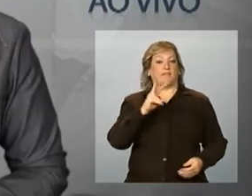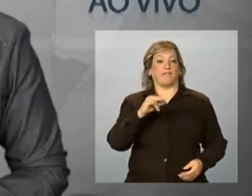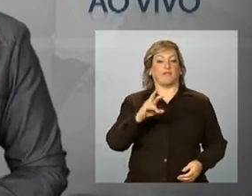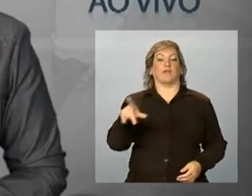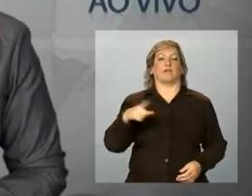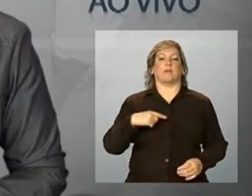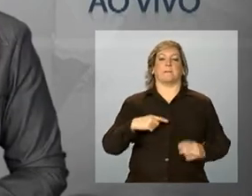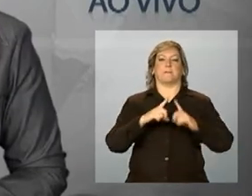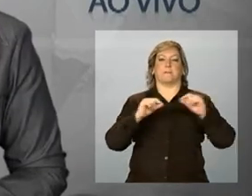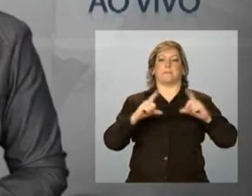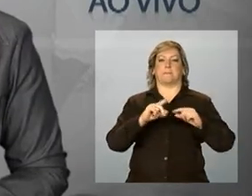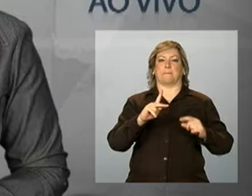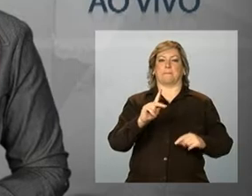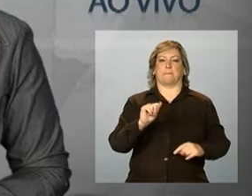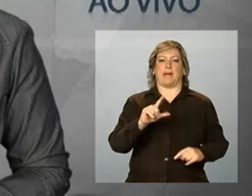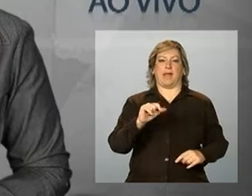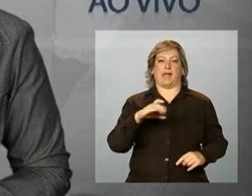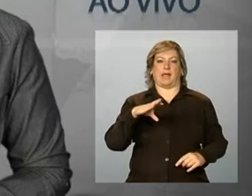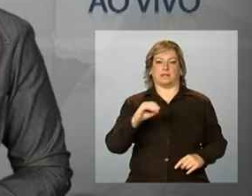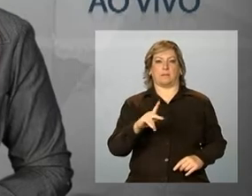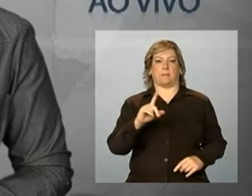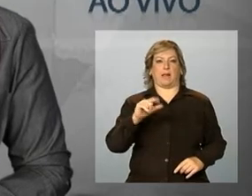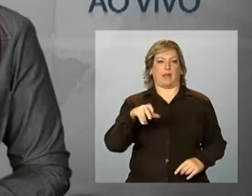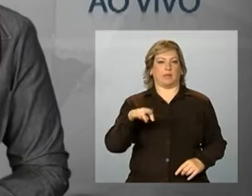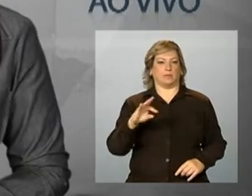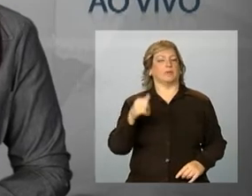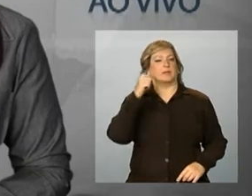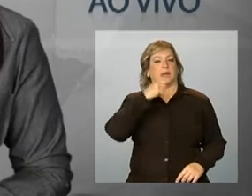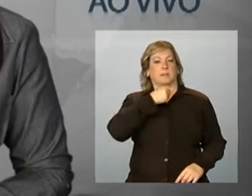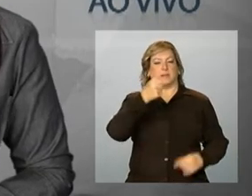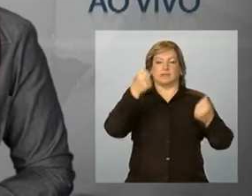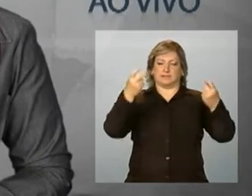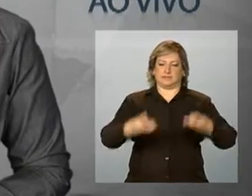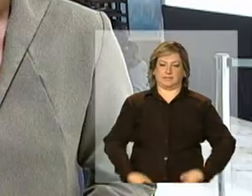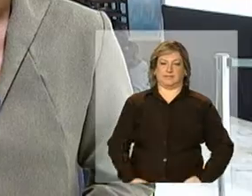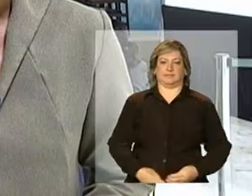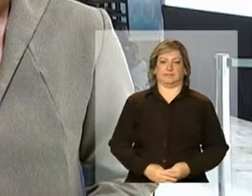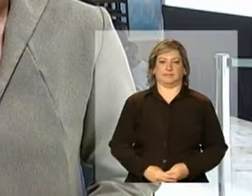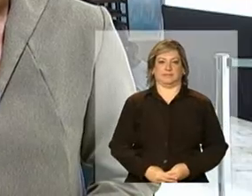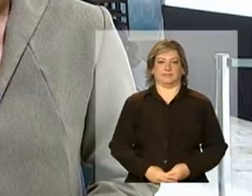ao Palácio do Planalto onde está a repórter Mara Kenupi. Bom dia, Mara.